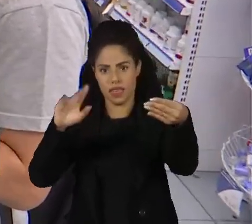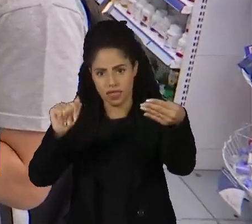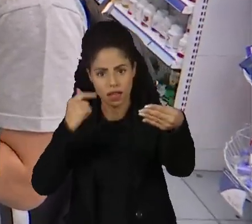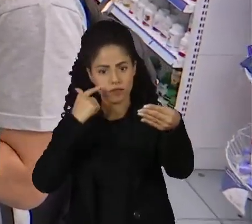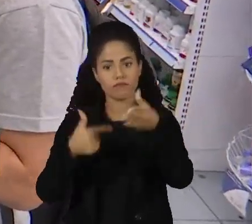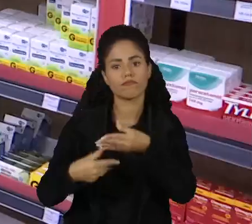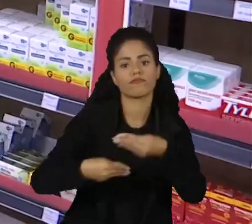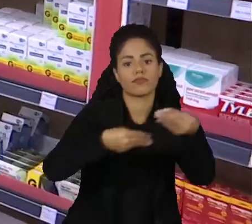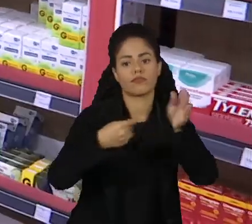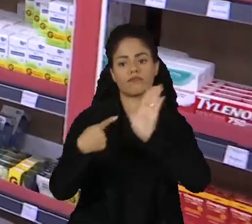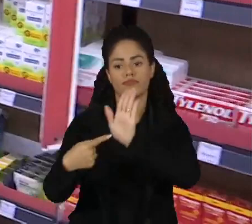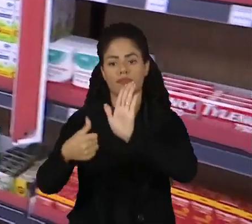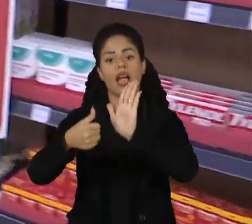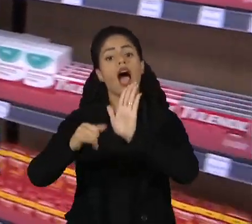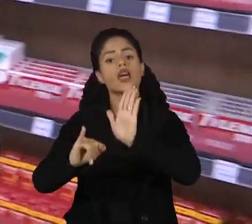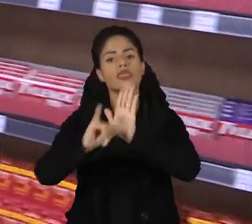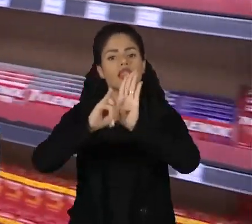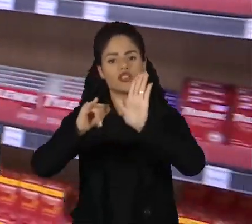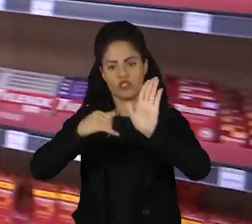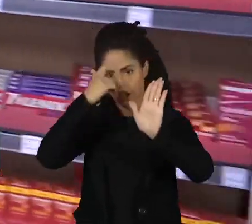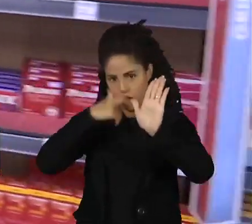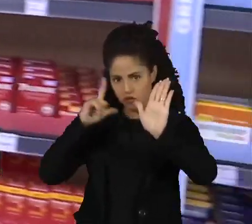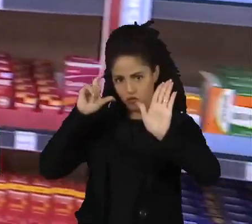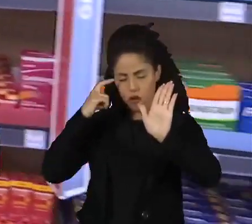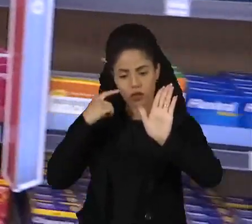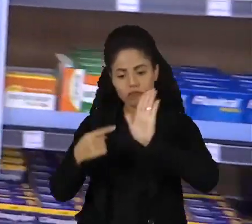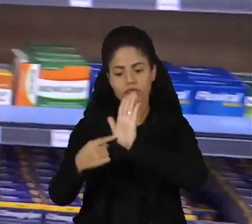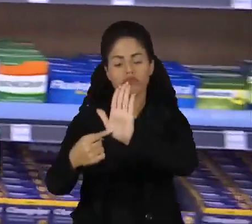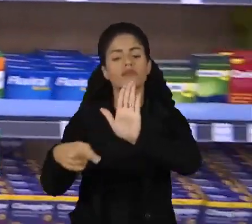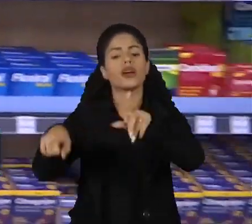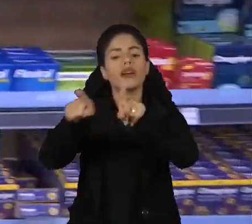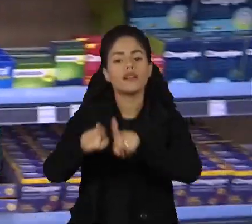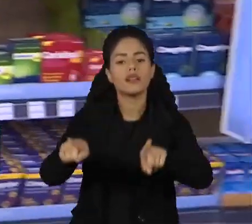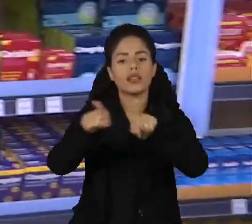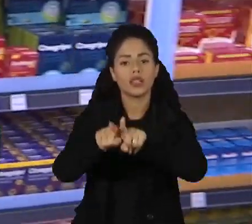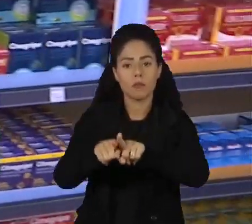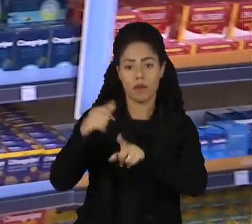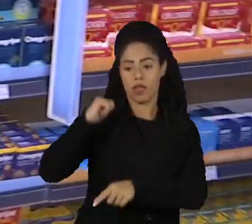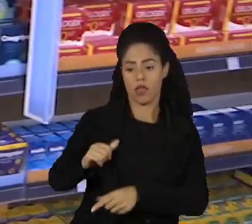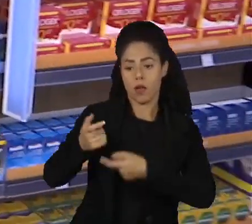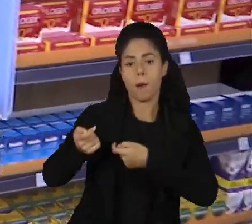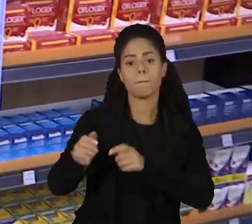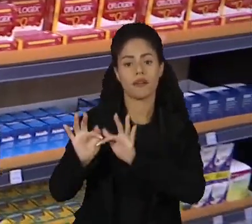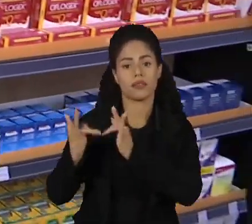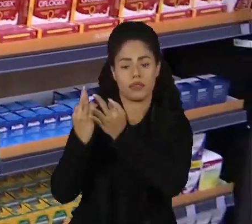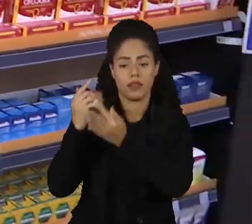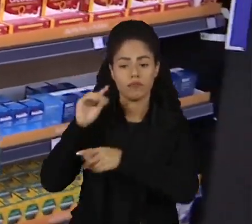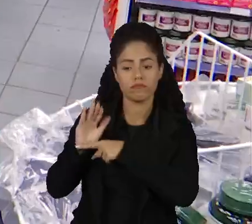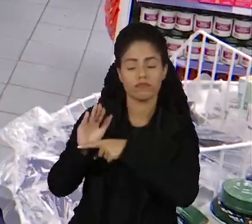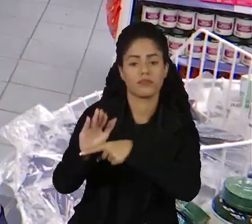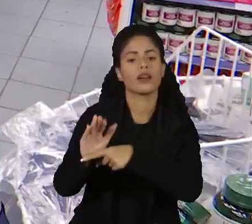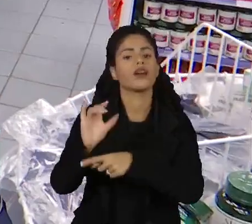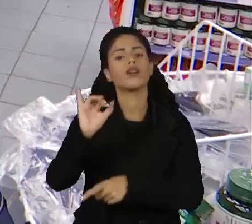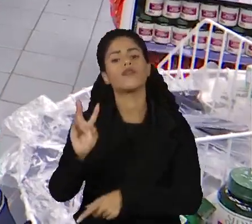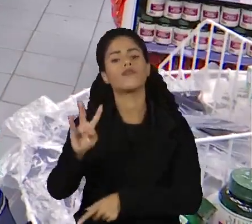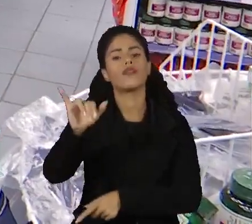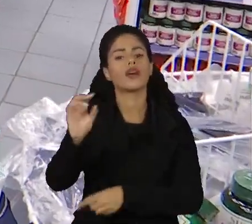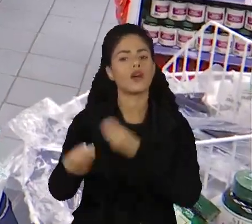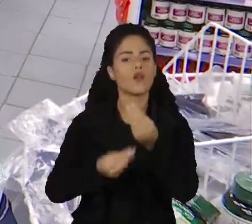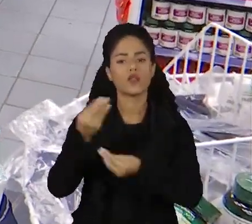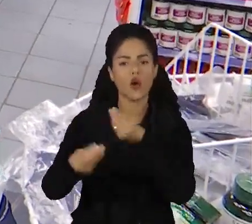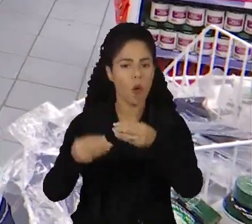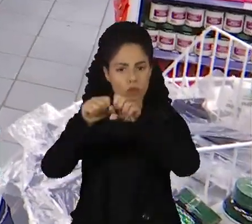e CPF. O reconhecimento do vínculo do benefício com o Bolsa Família ocorrerá automaticamente pelo